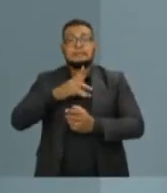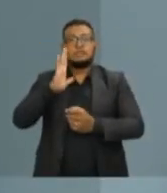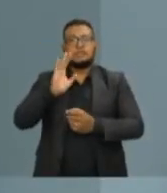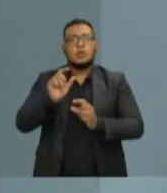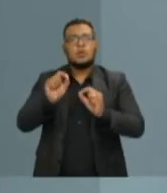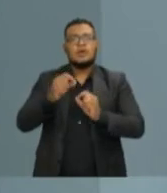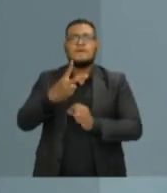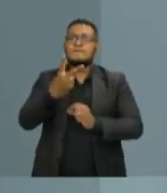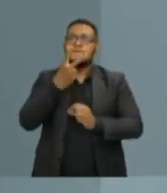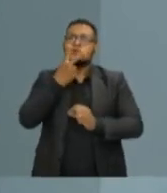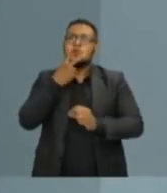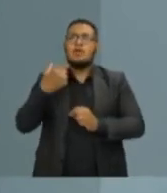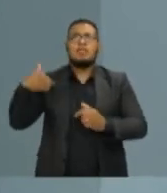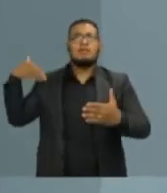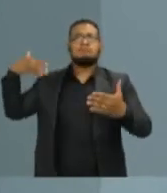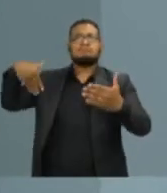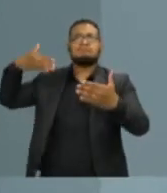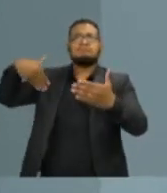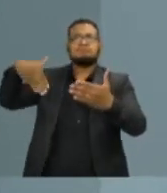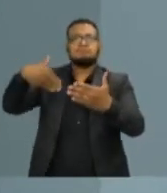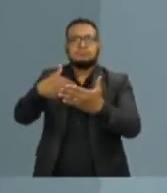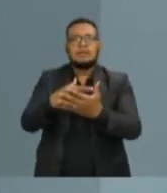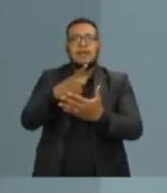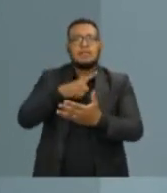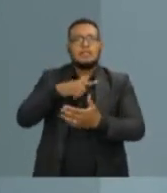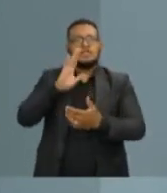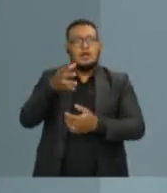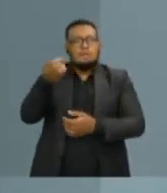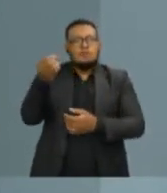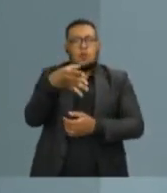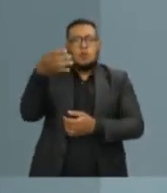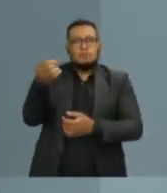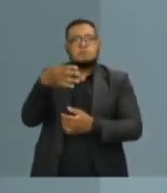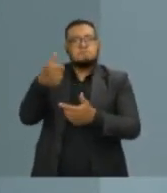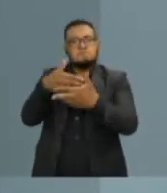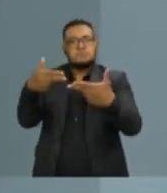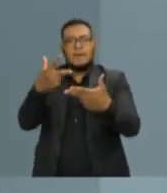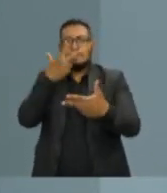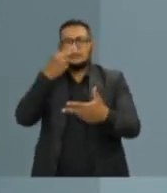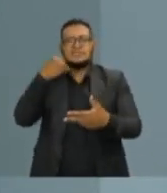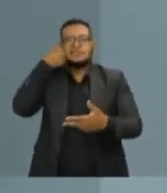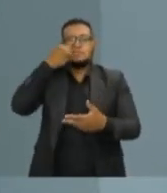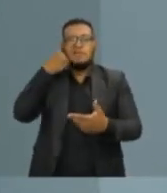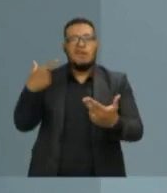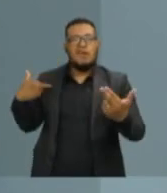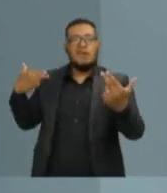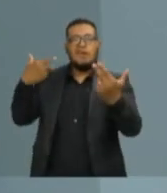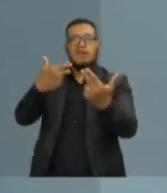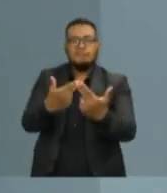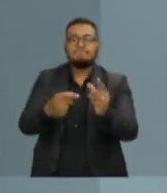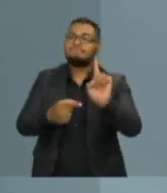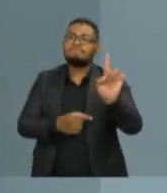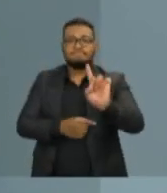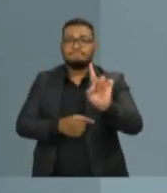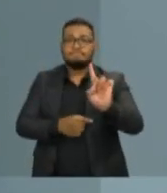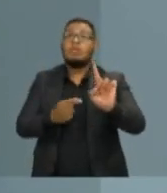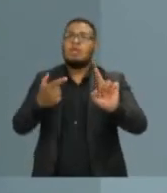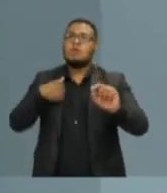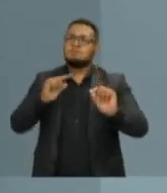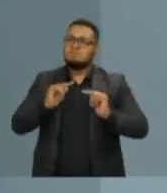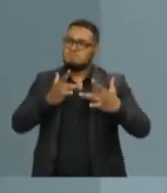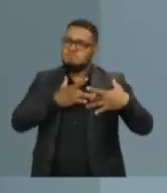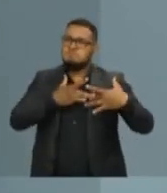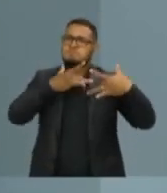E o histórico de Vitória é eleger gestores modernos. E não repetir experiências do passado. Eu quero colocar à sua disposição,